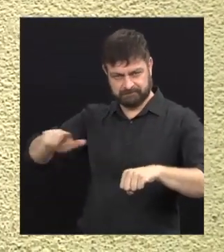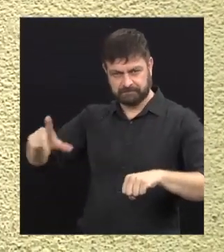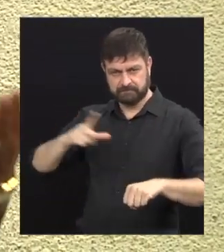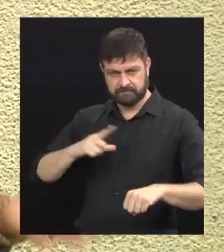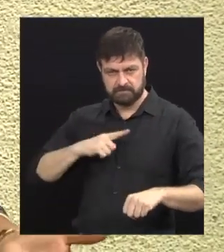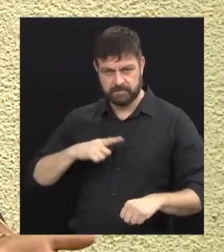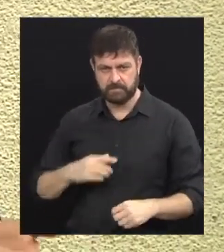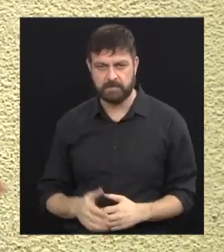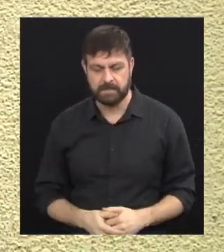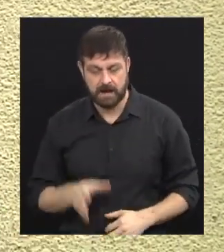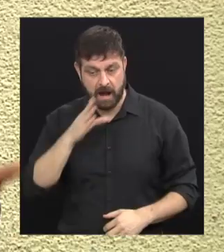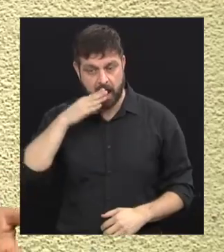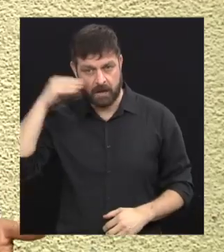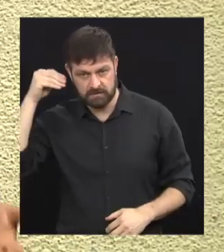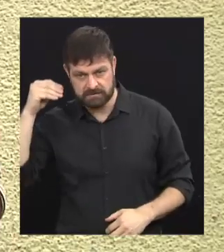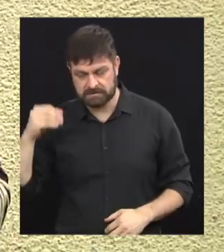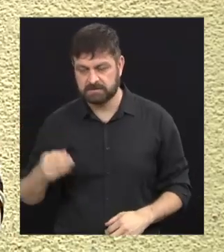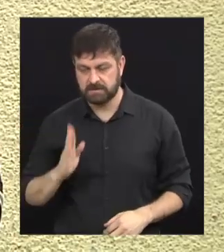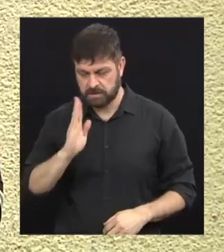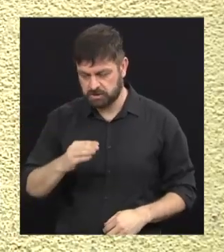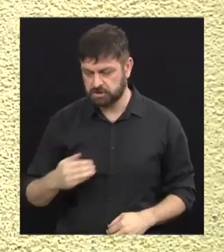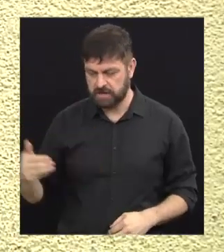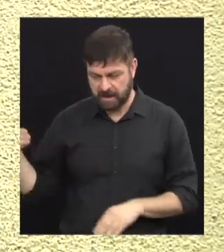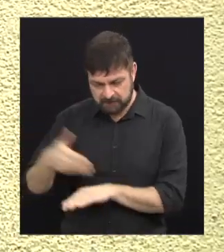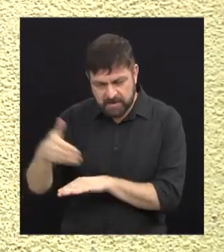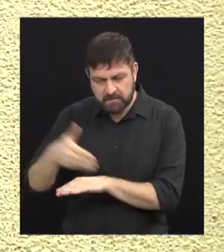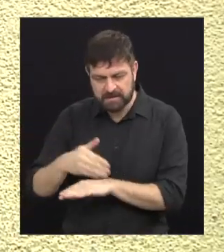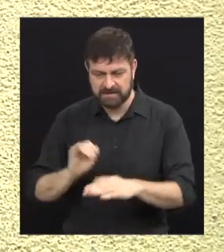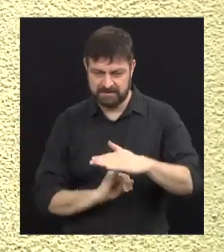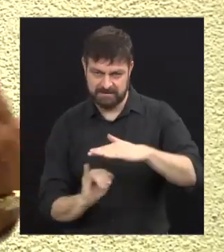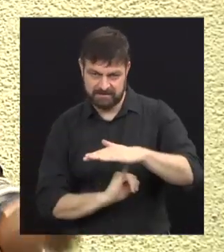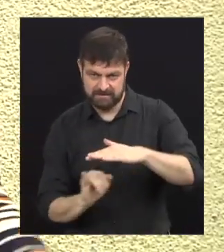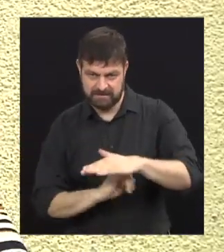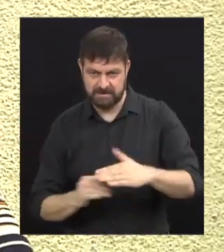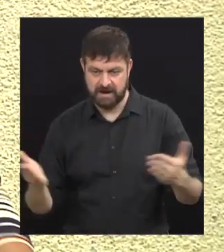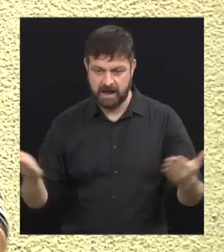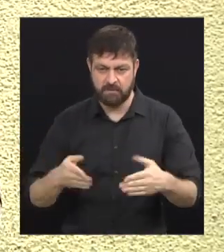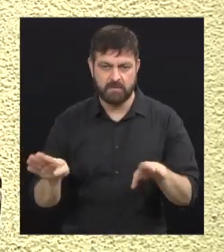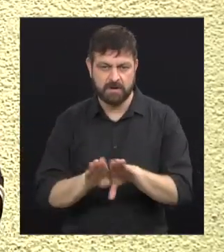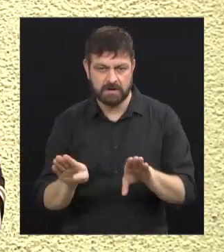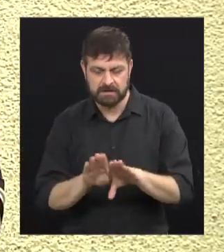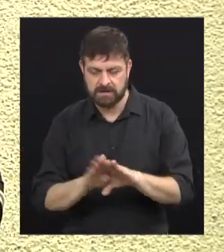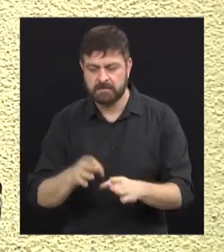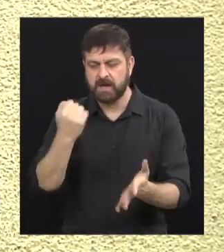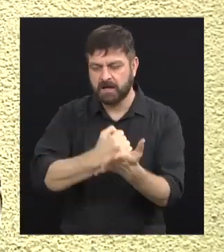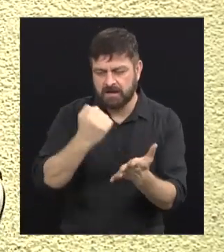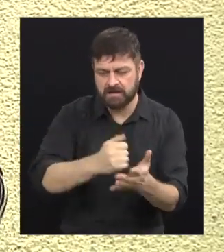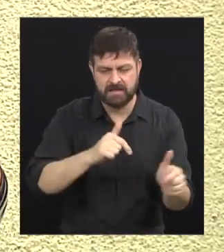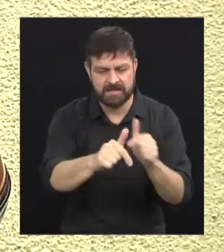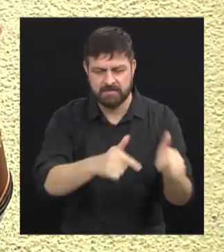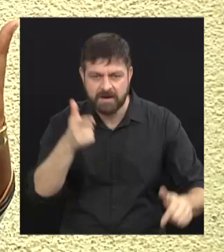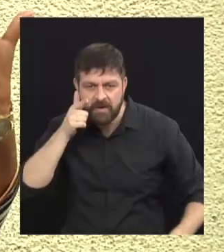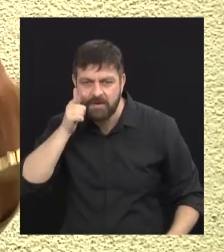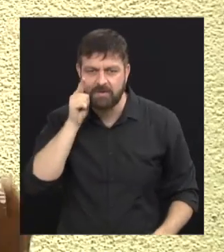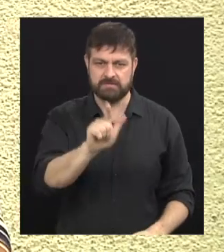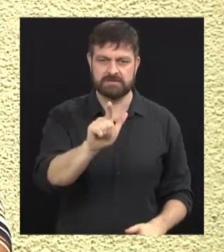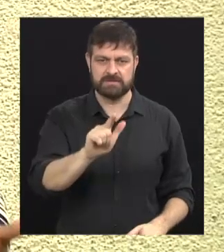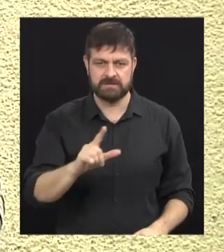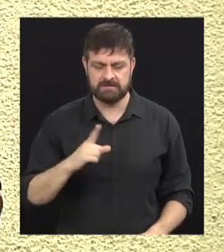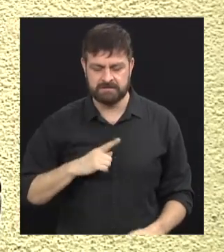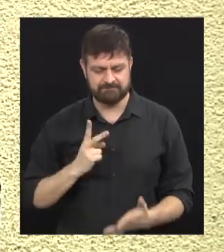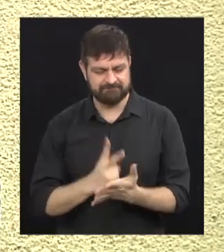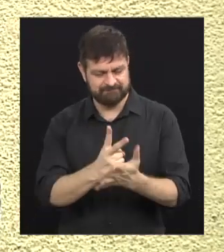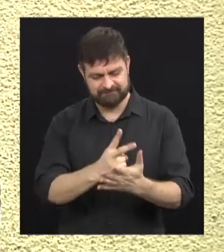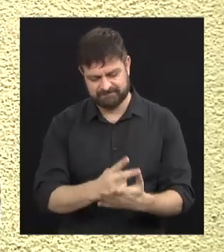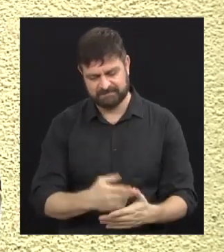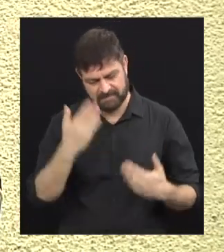adolescentes que passaram aqui conosco, que estão bem empregados, sabe? Estão sempre aqui nos